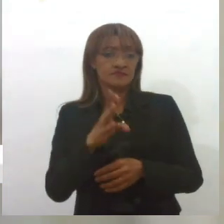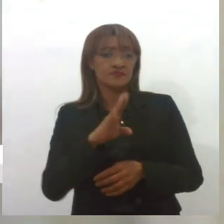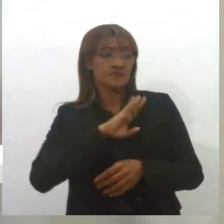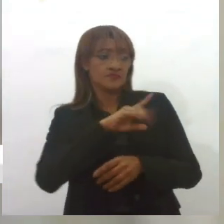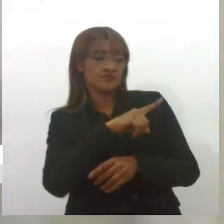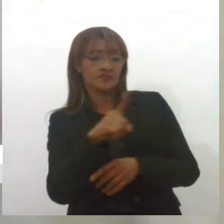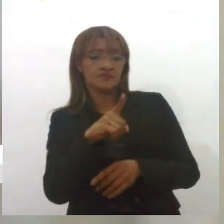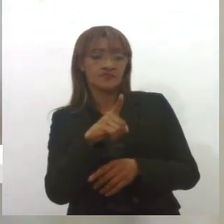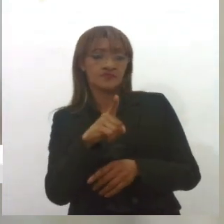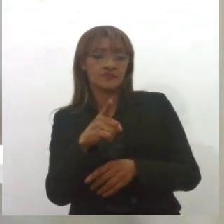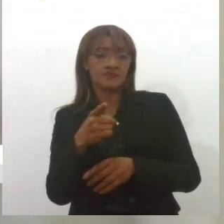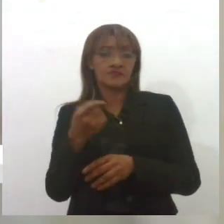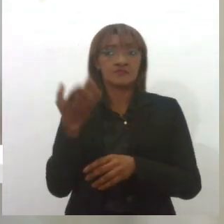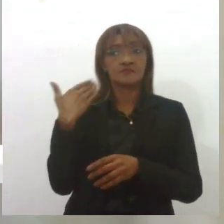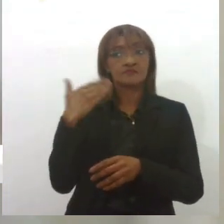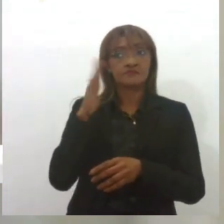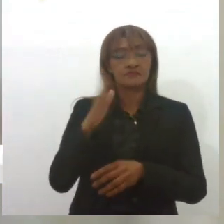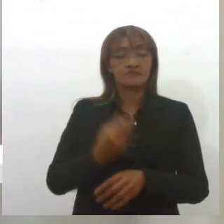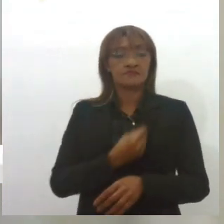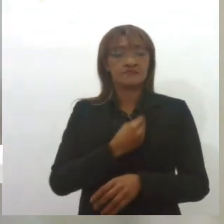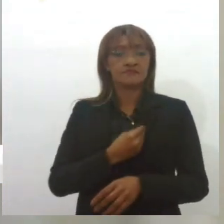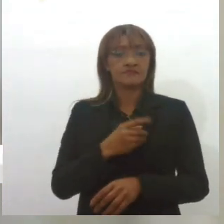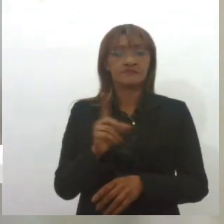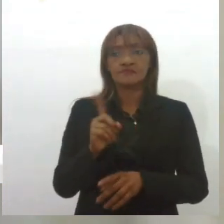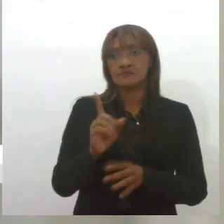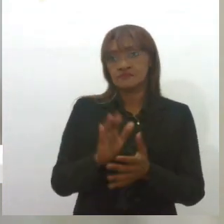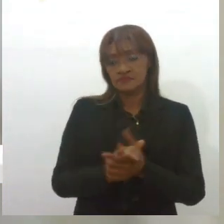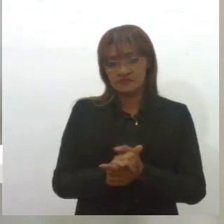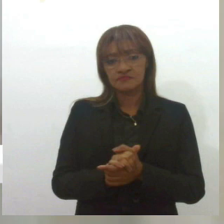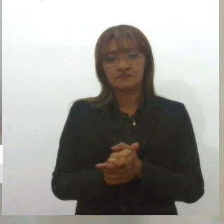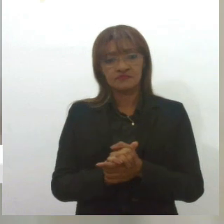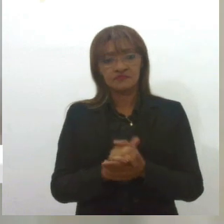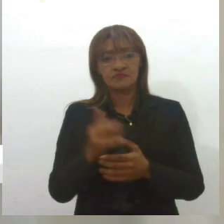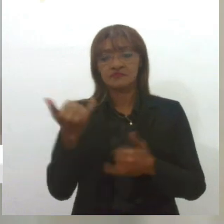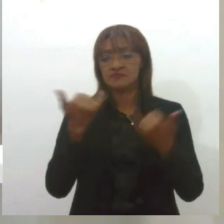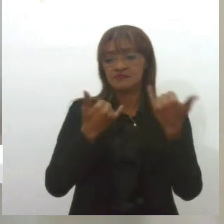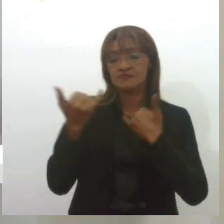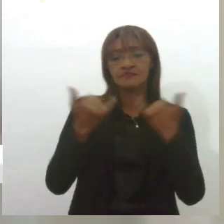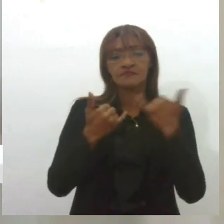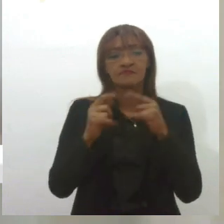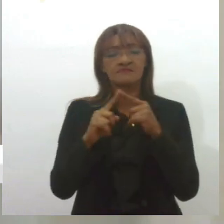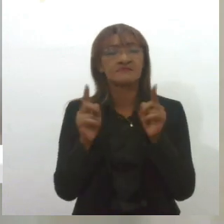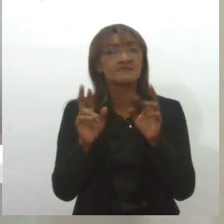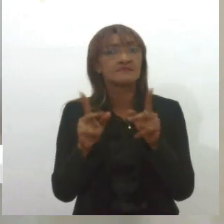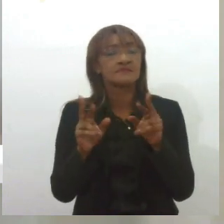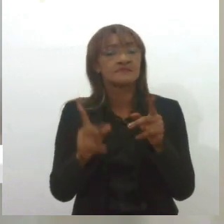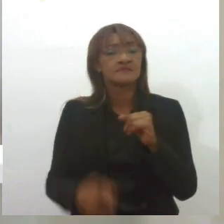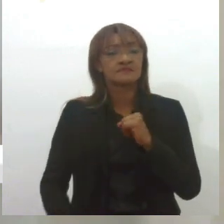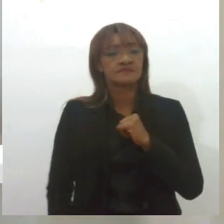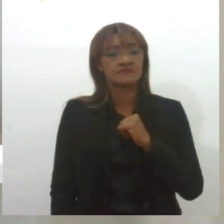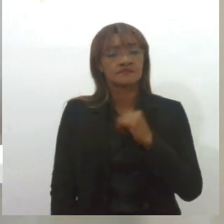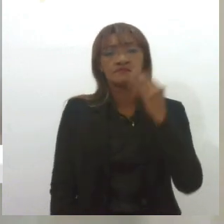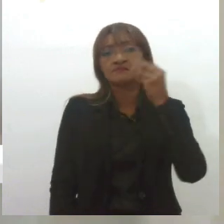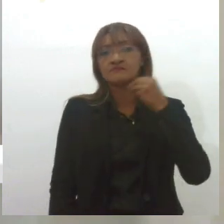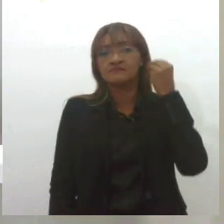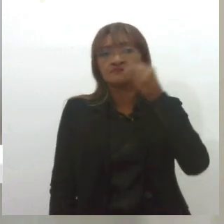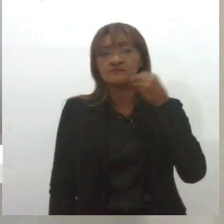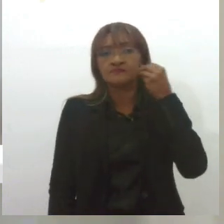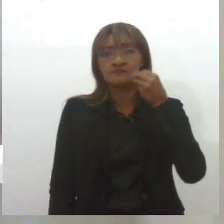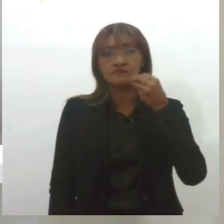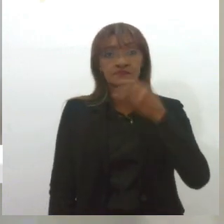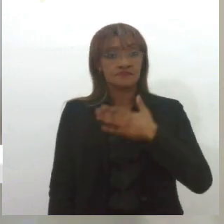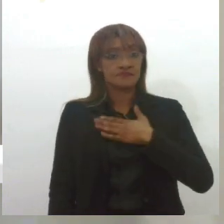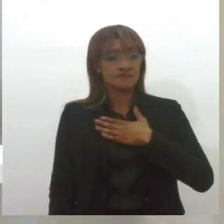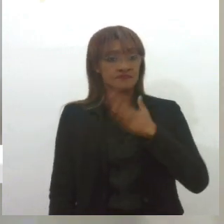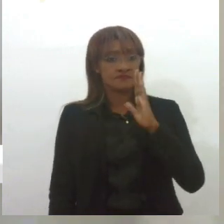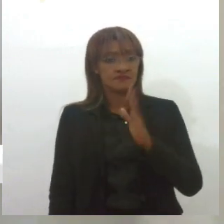antigas, apesar de que elas passavam muitas coisas para a gente, mas é muito diferente. A época, vamos dizer assim, por experiência própria, eu já entrei